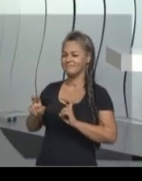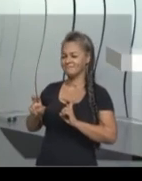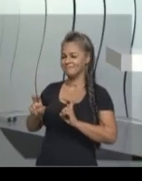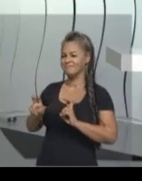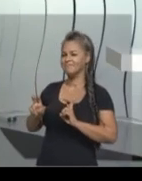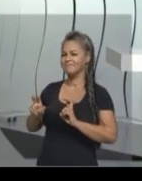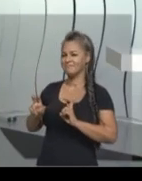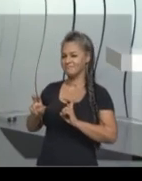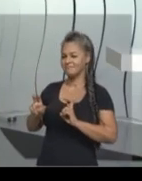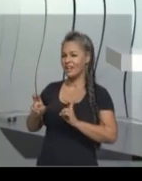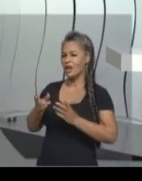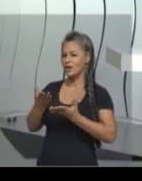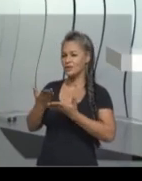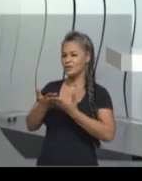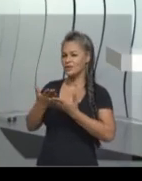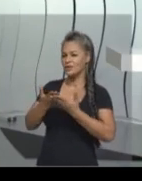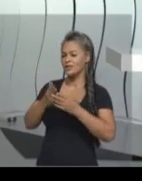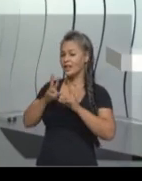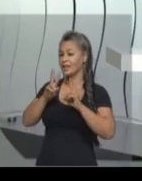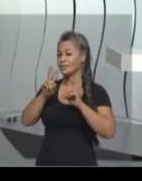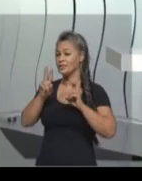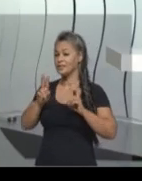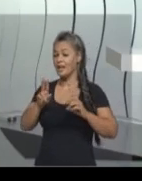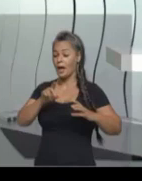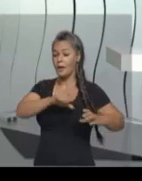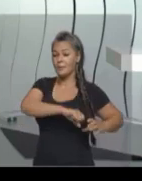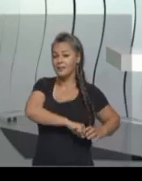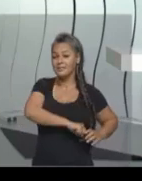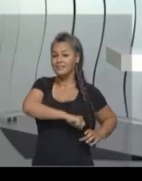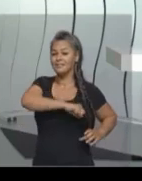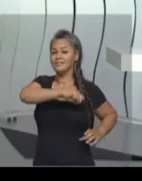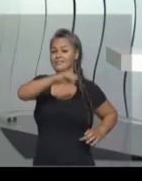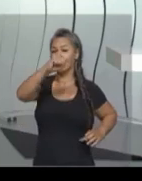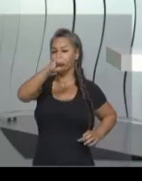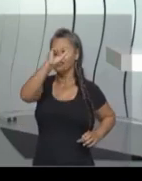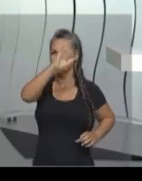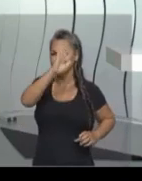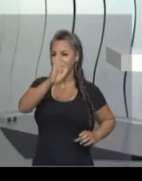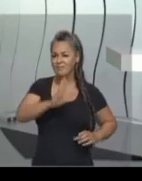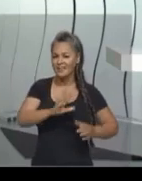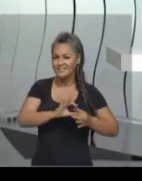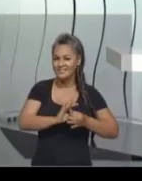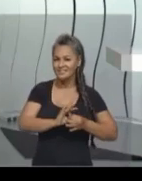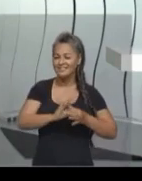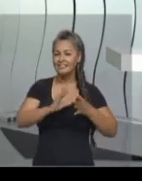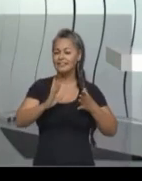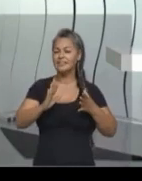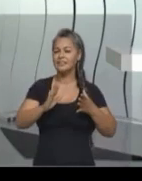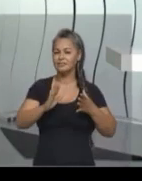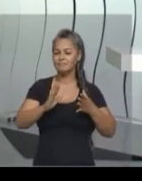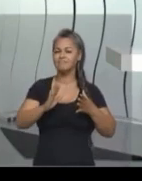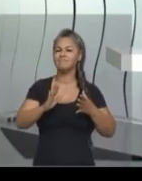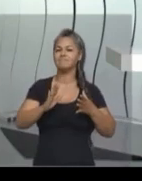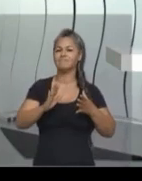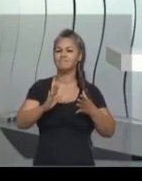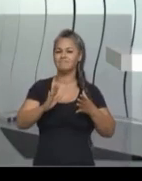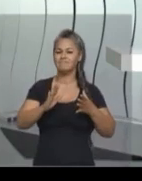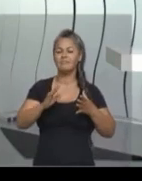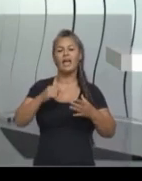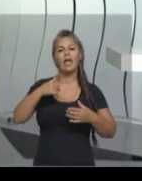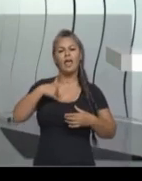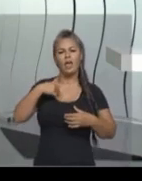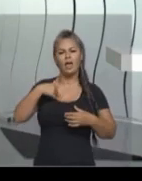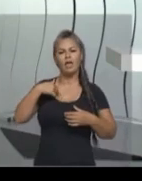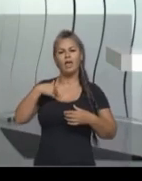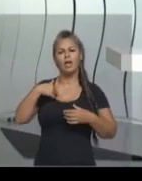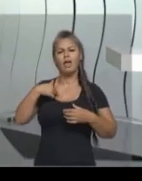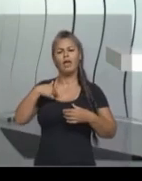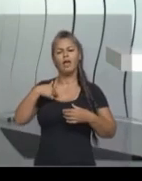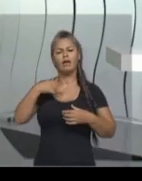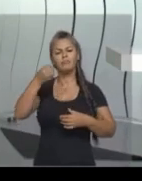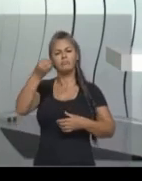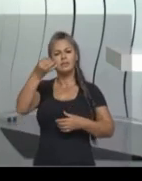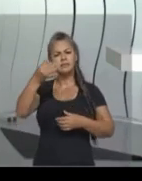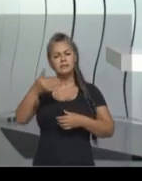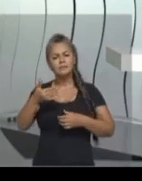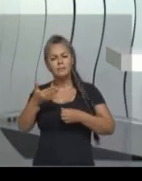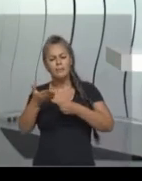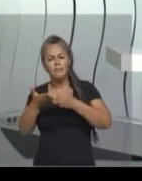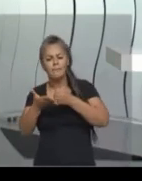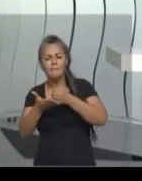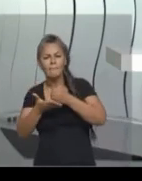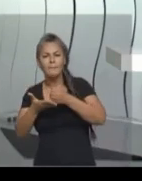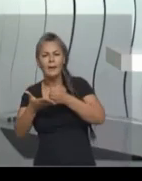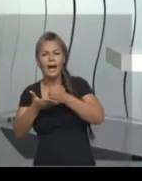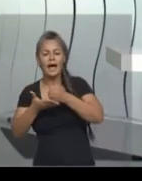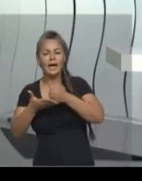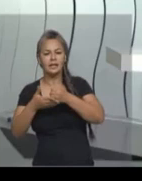assunto independência do Brasil. O que eu falei é o fundamental é o essencial